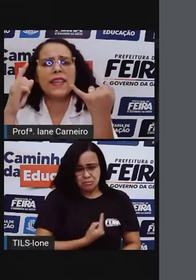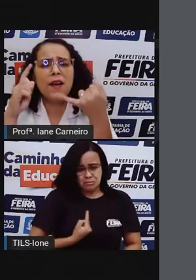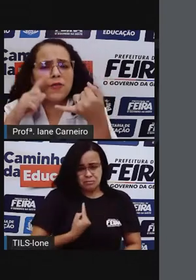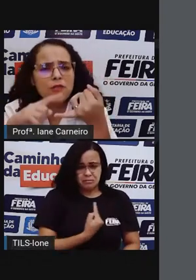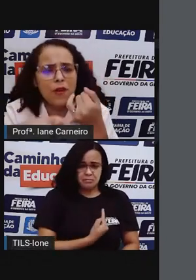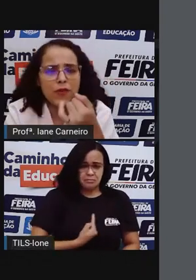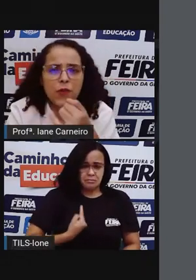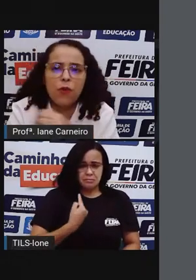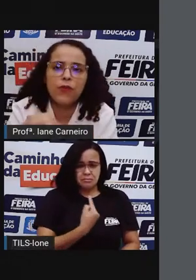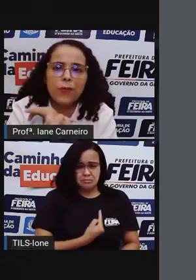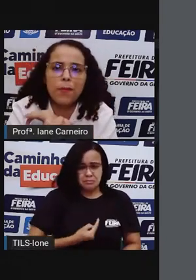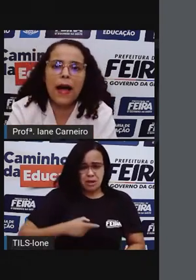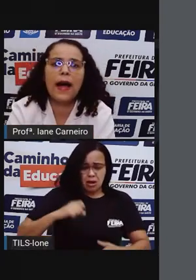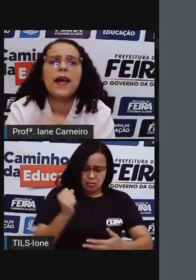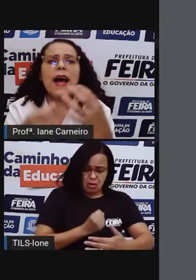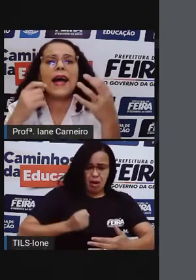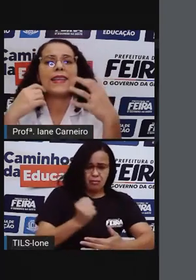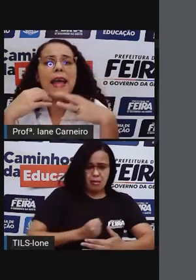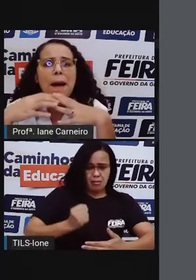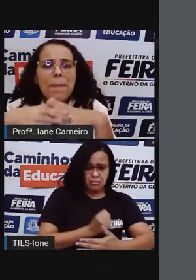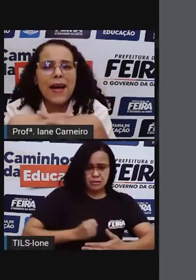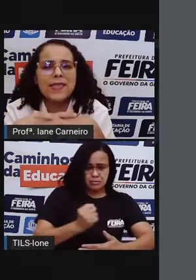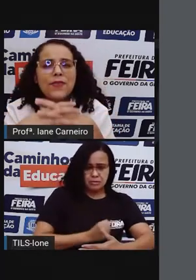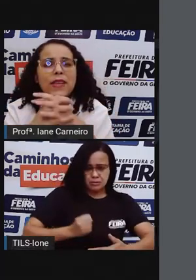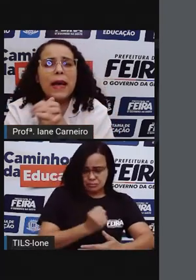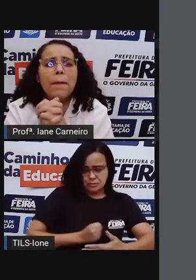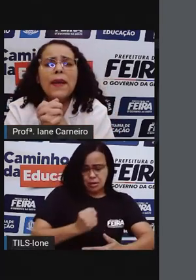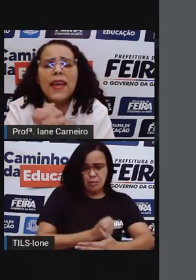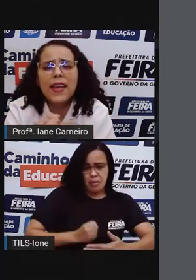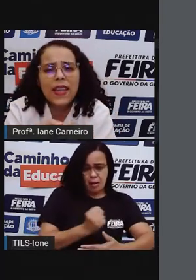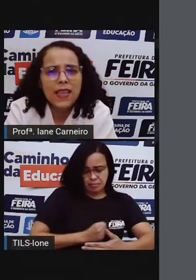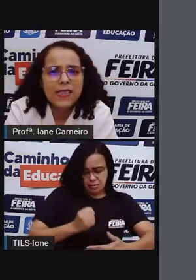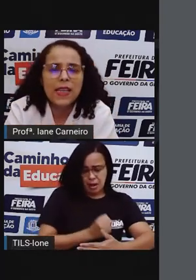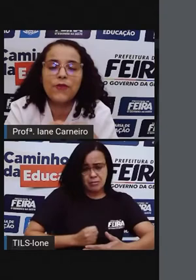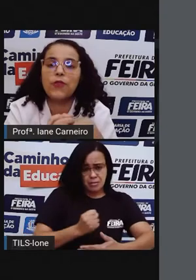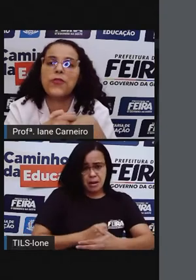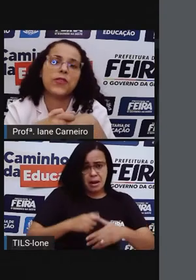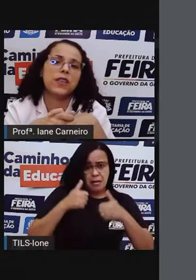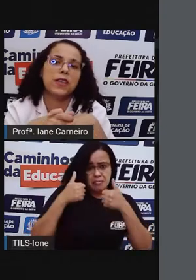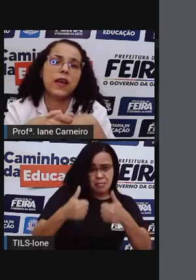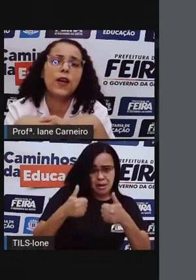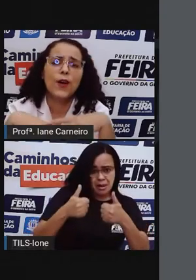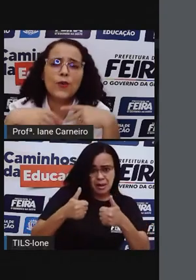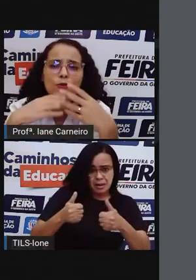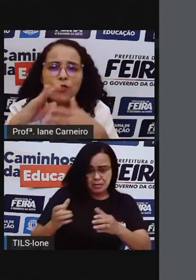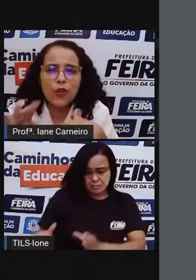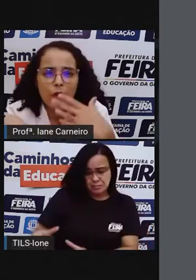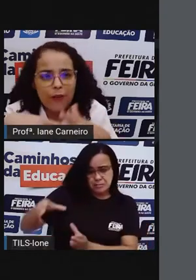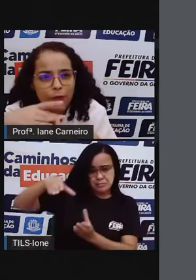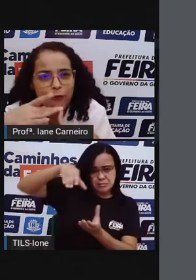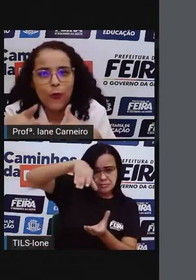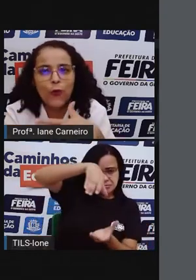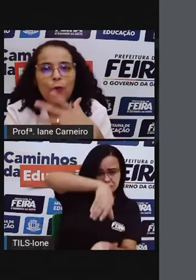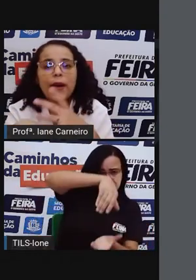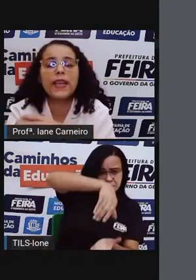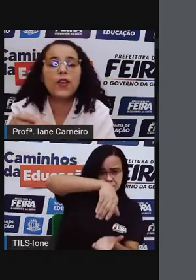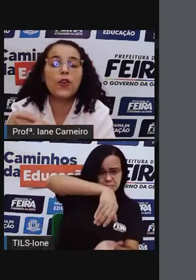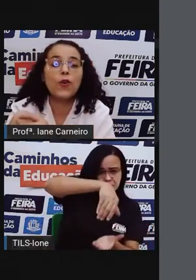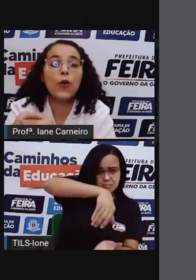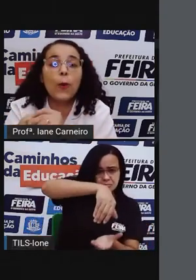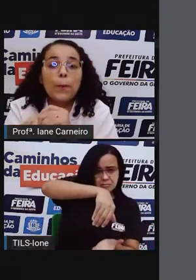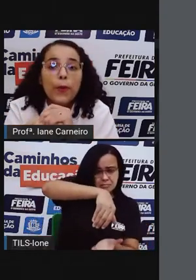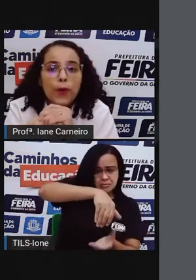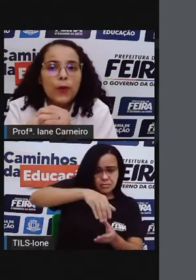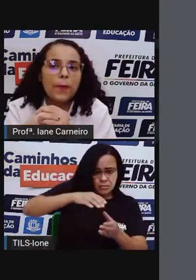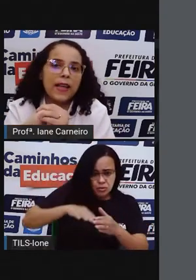Bateu os ovos com o fubá, até a massa ficar bem lisa e fofinha. Untou a forma e